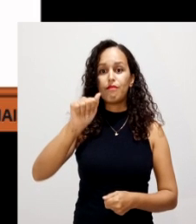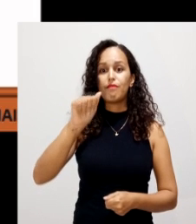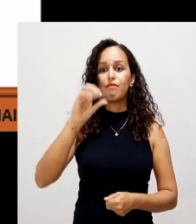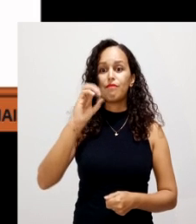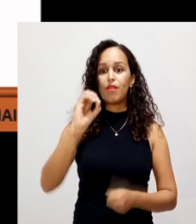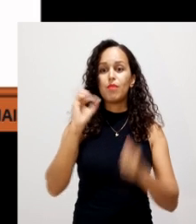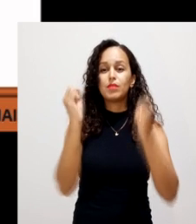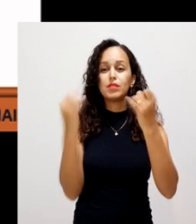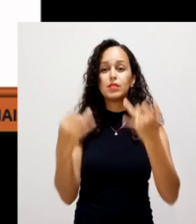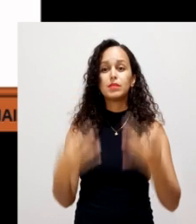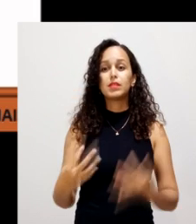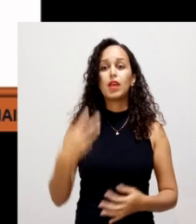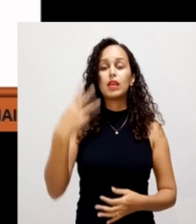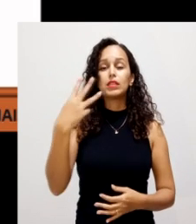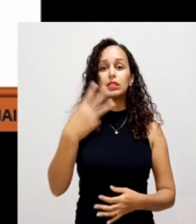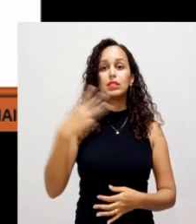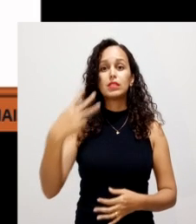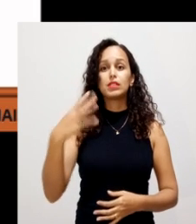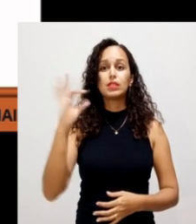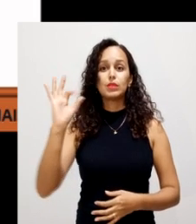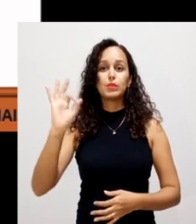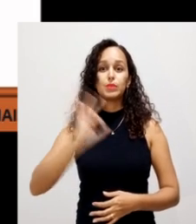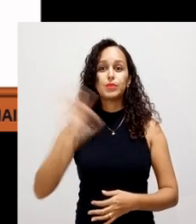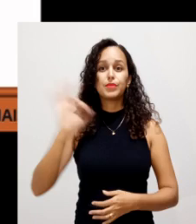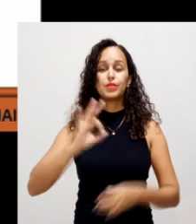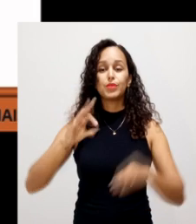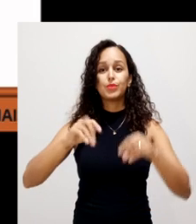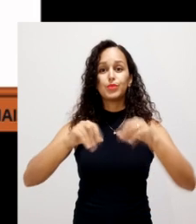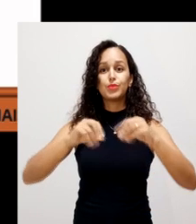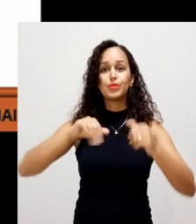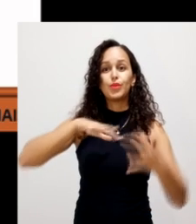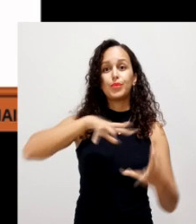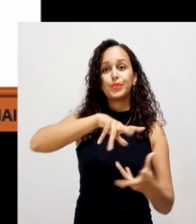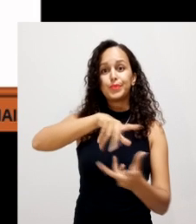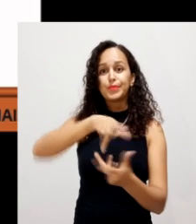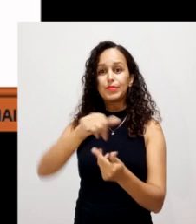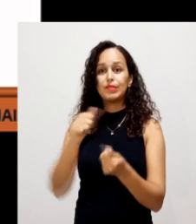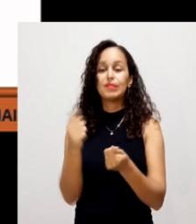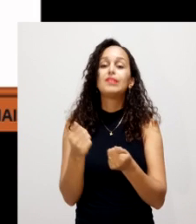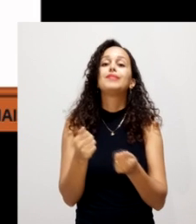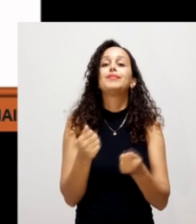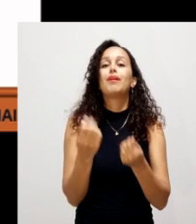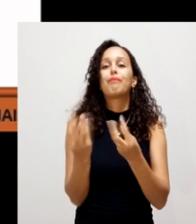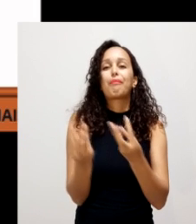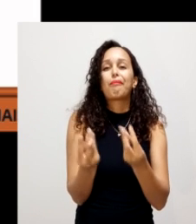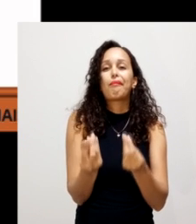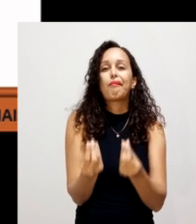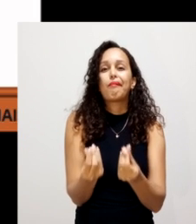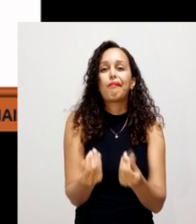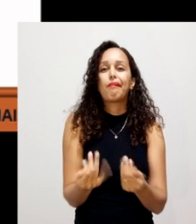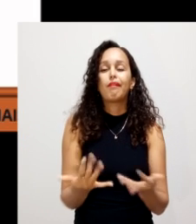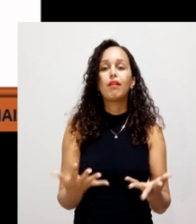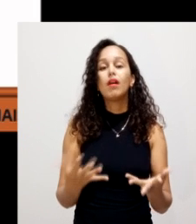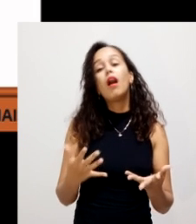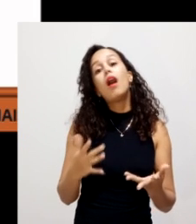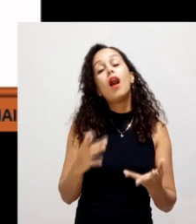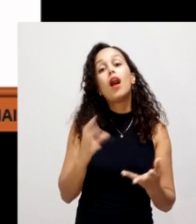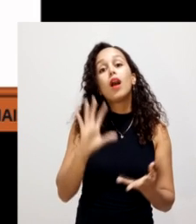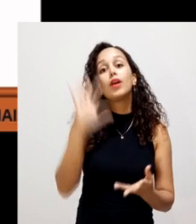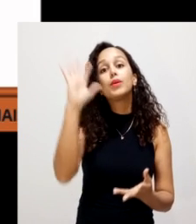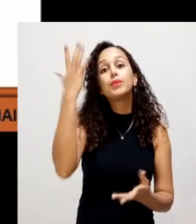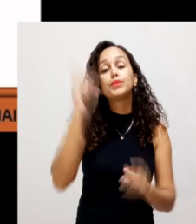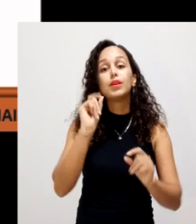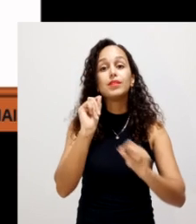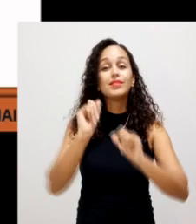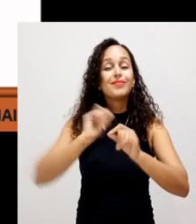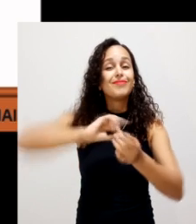33% do solo do planeta, eles estão degradados. E esse processo de degradação vem por causa de salinidade, erosão,